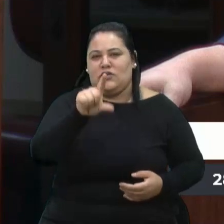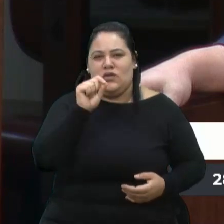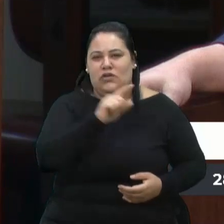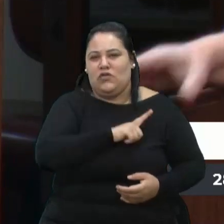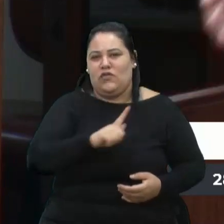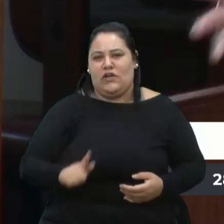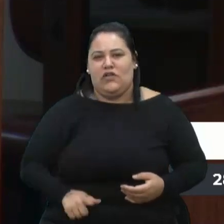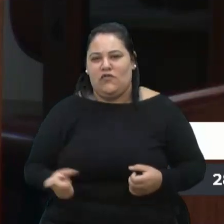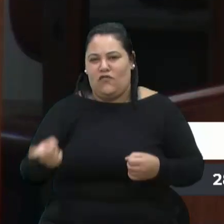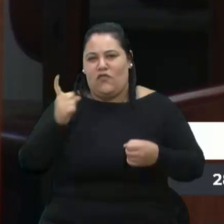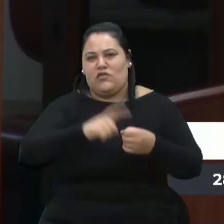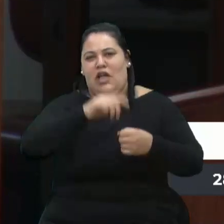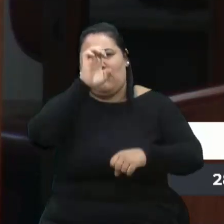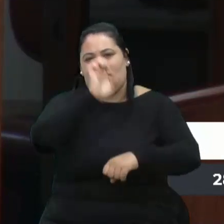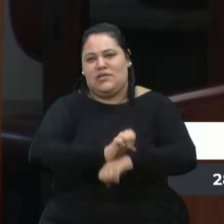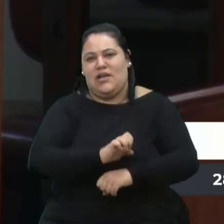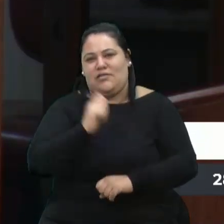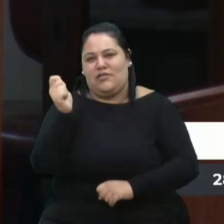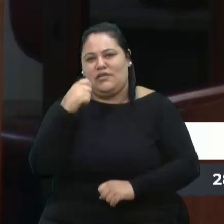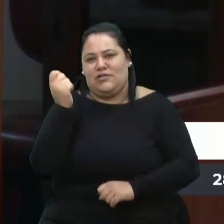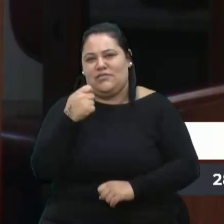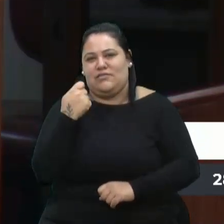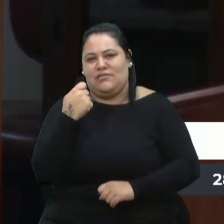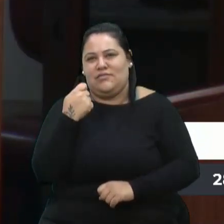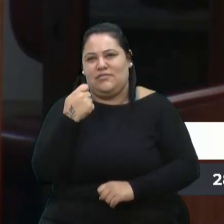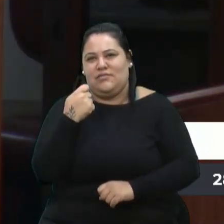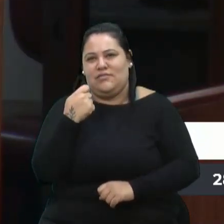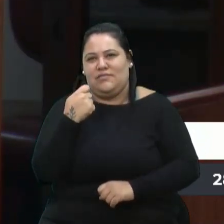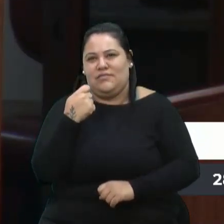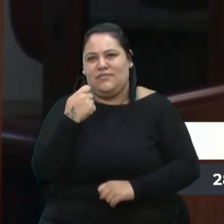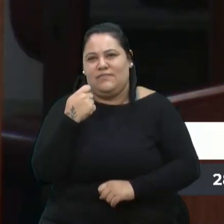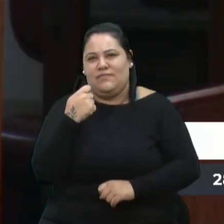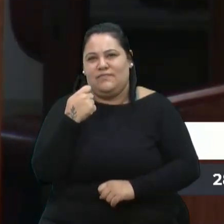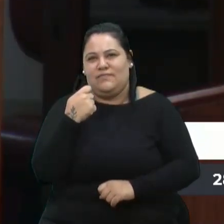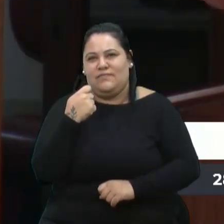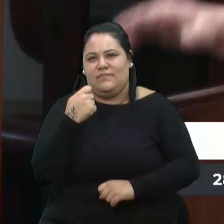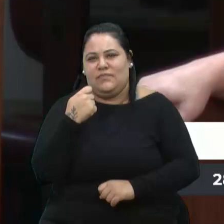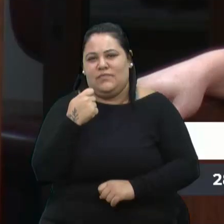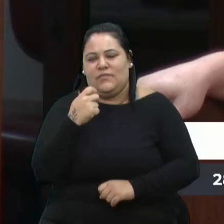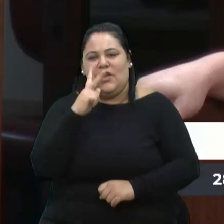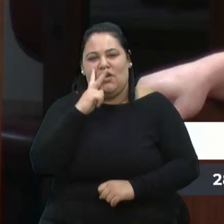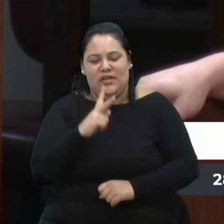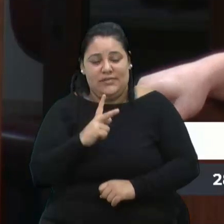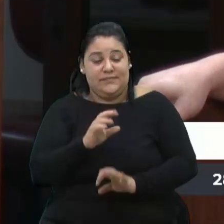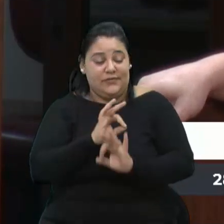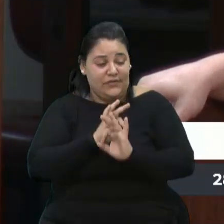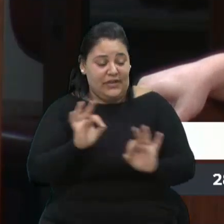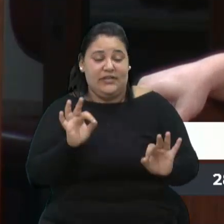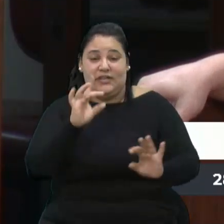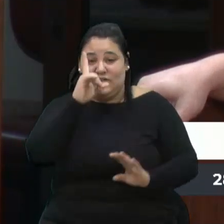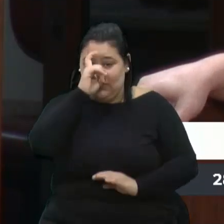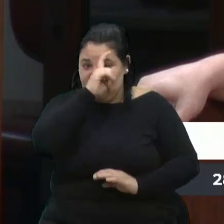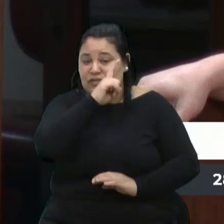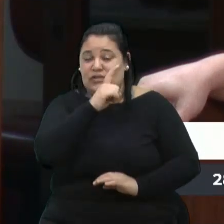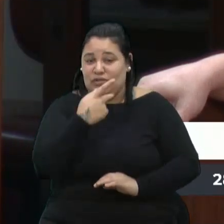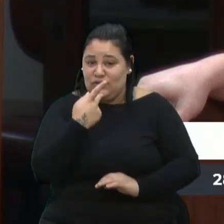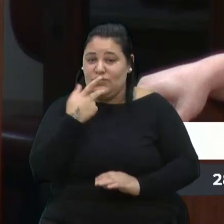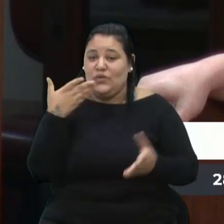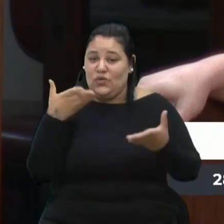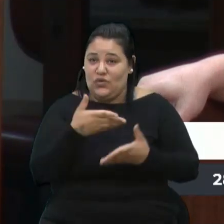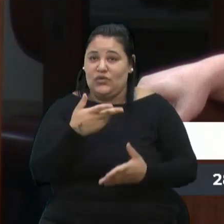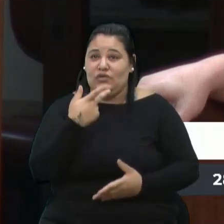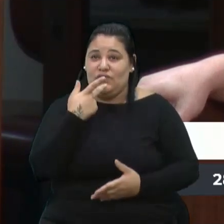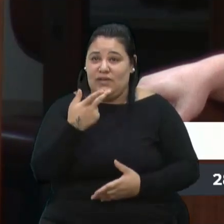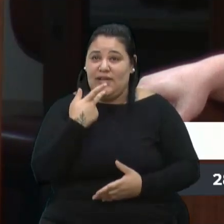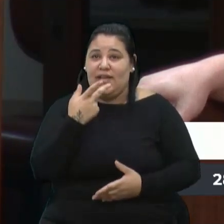estado do Rio Grande do Sul, como esse desgoverno desses, nem vou dizer aqui, porque está difícil hoje dizer algumas palavras, daqui